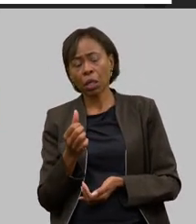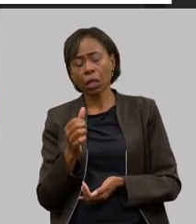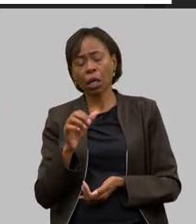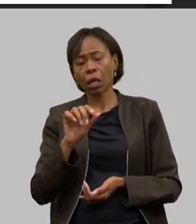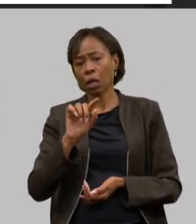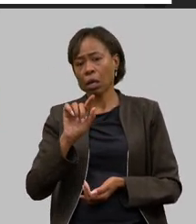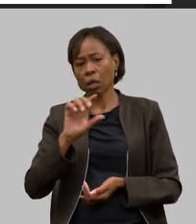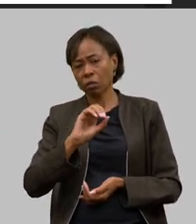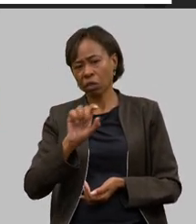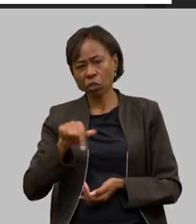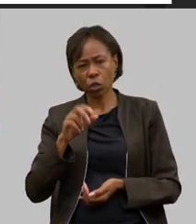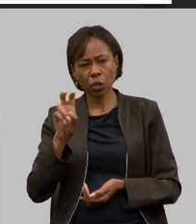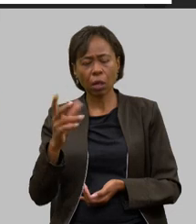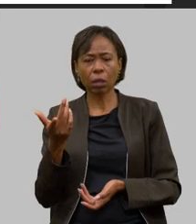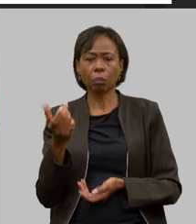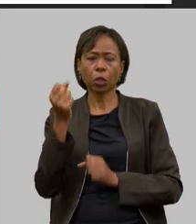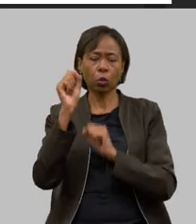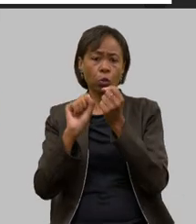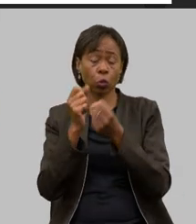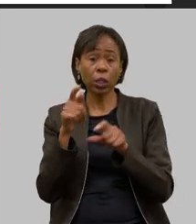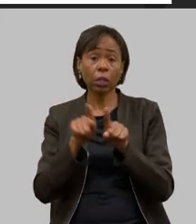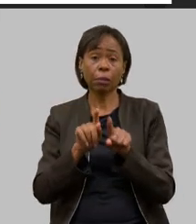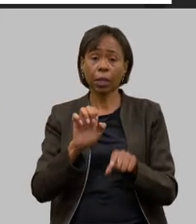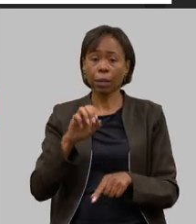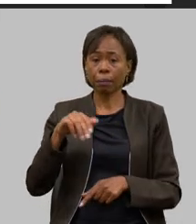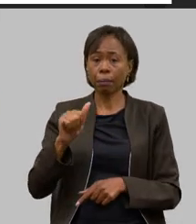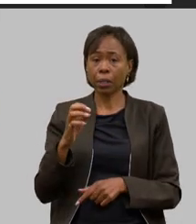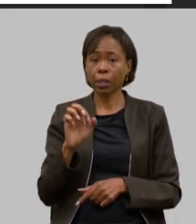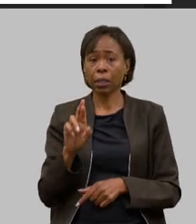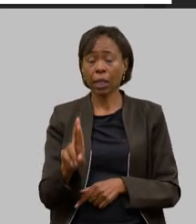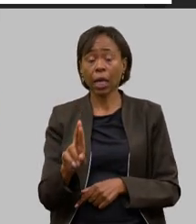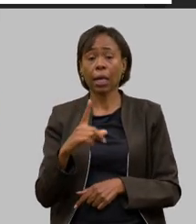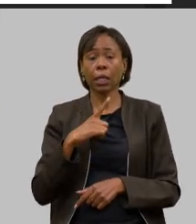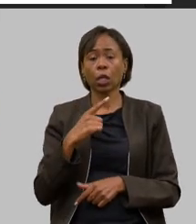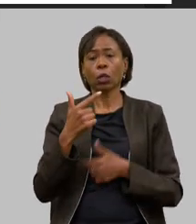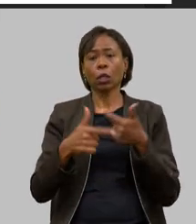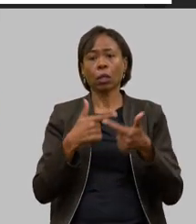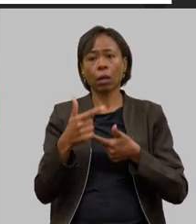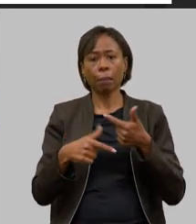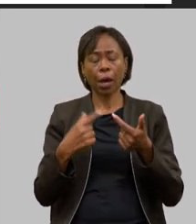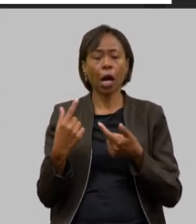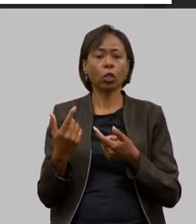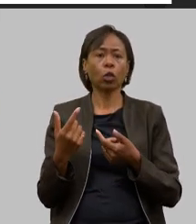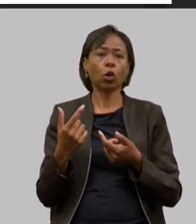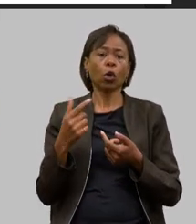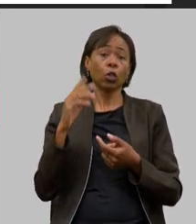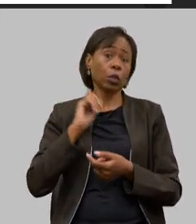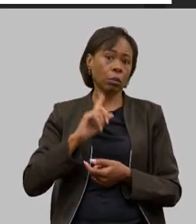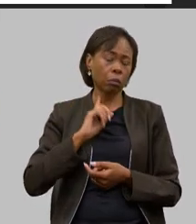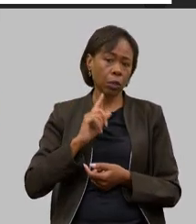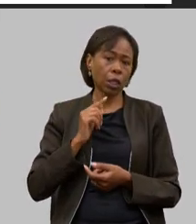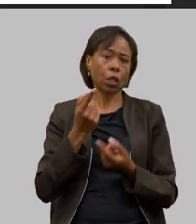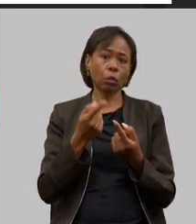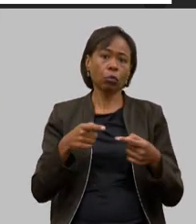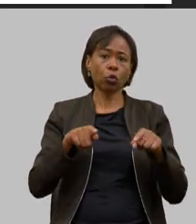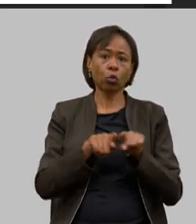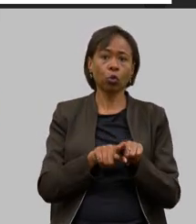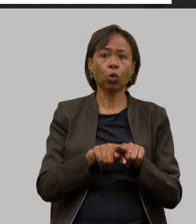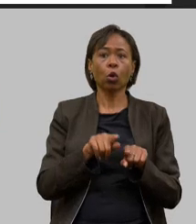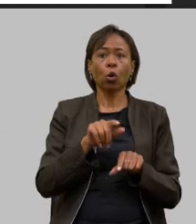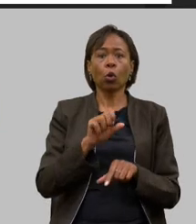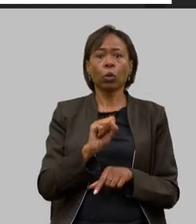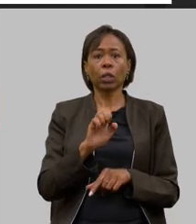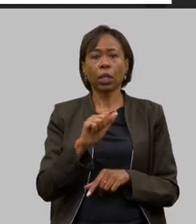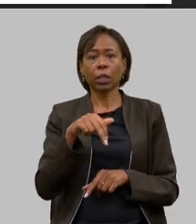preço do Conselente nós temos aí a Emater fazendo um trabalho no Circuito Mineiro de Bovinocultura junto com o Senar fazendo o trabalho de